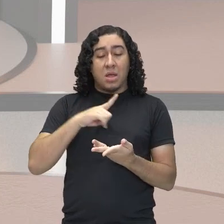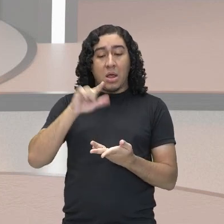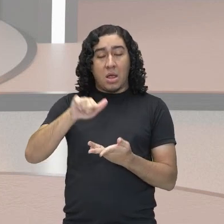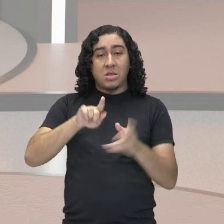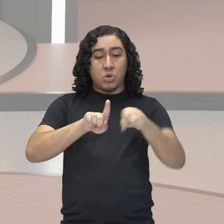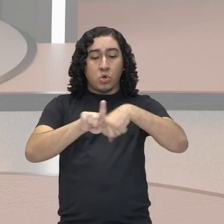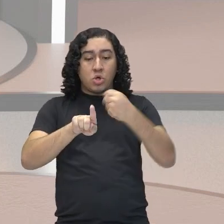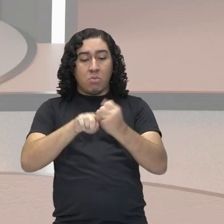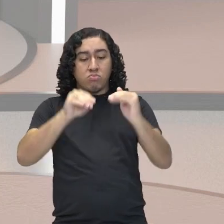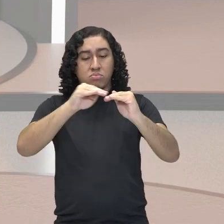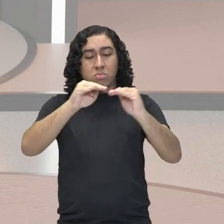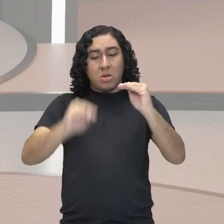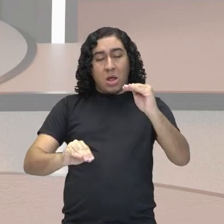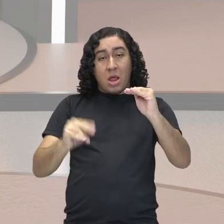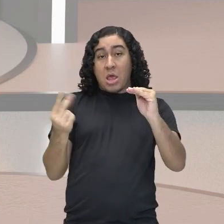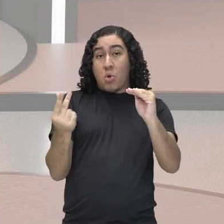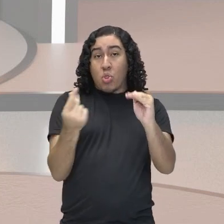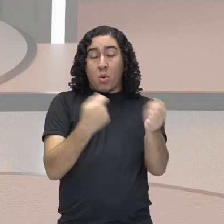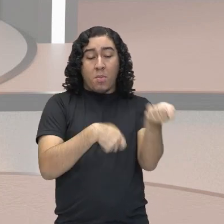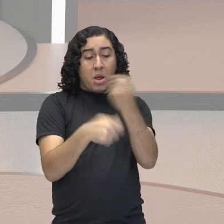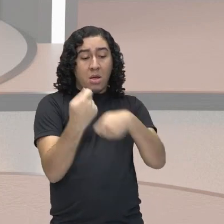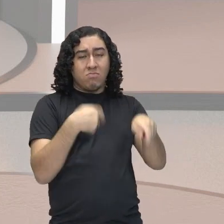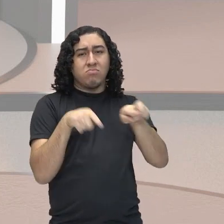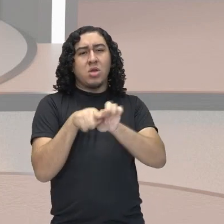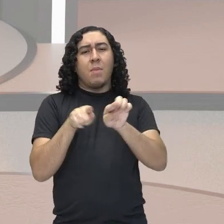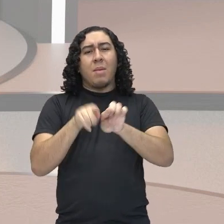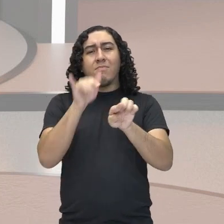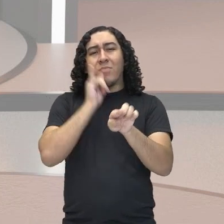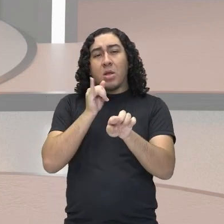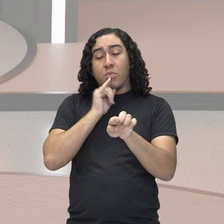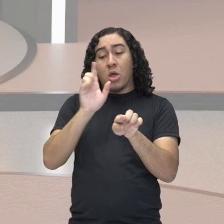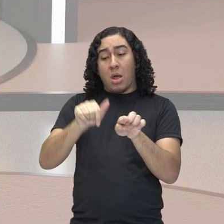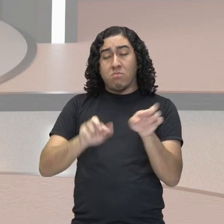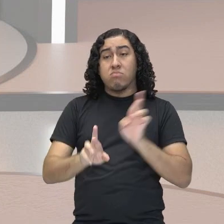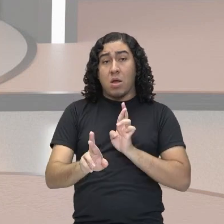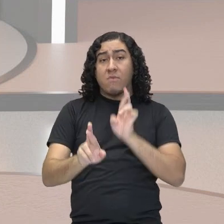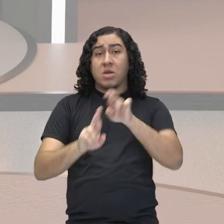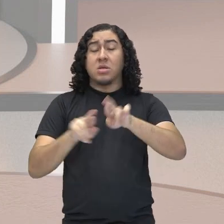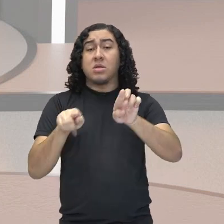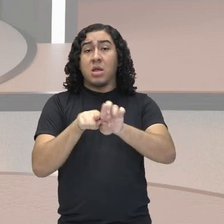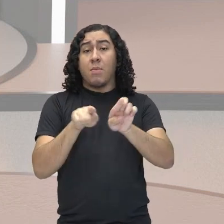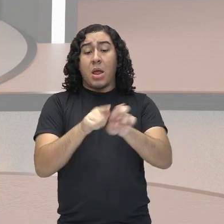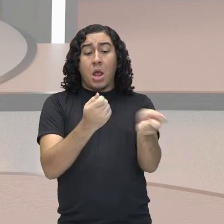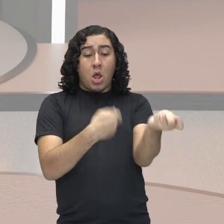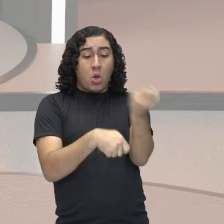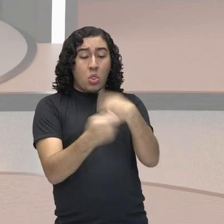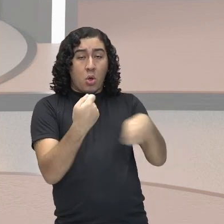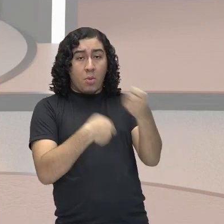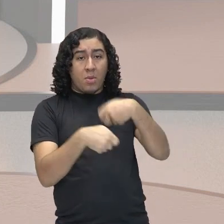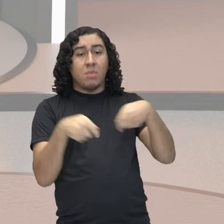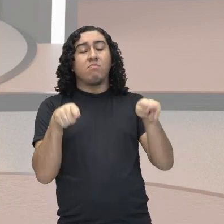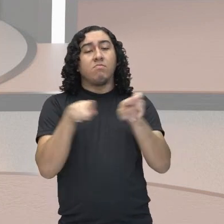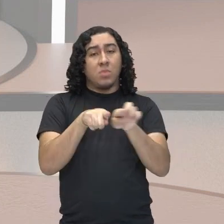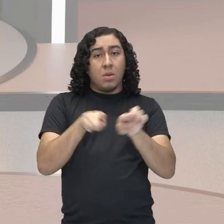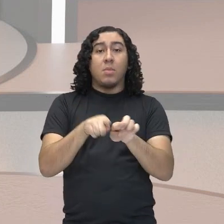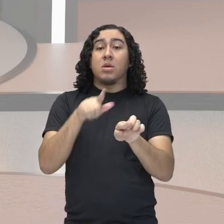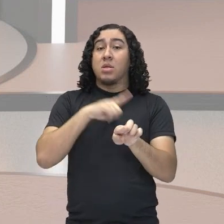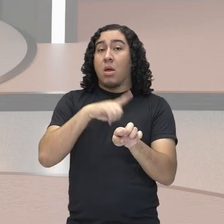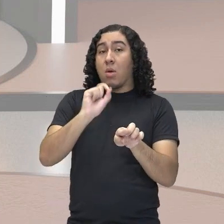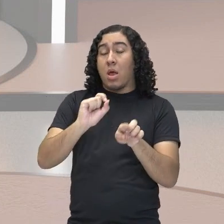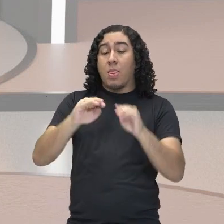econômica. E vamos dizer que ela se refere, sim, aos bens econômicos. Tem também a